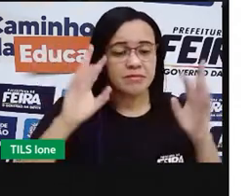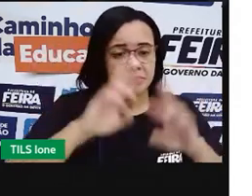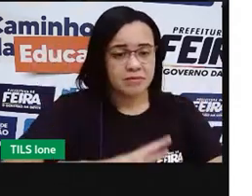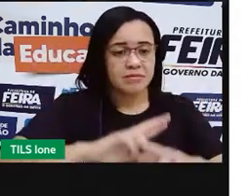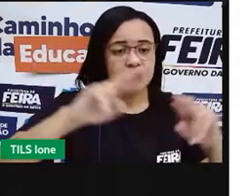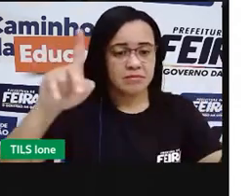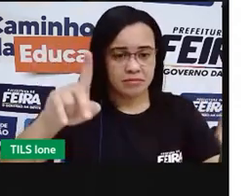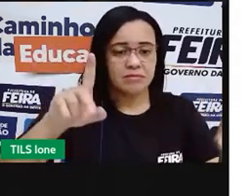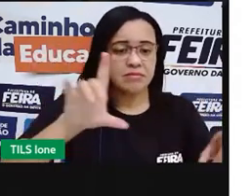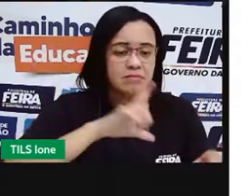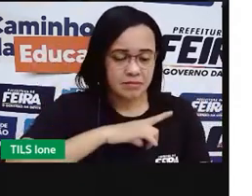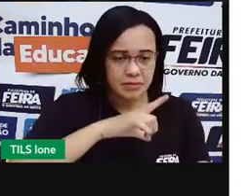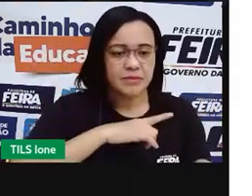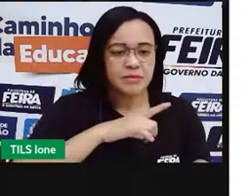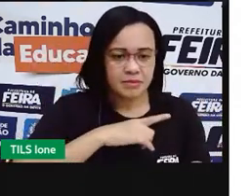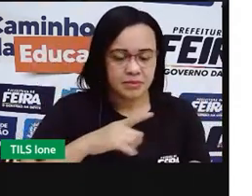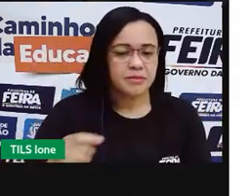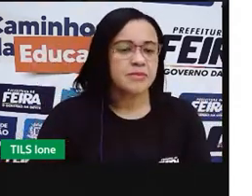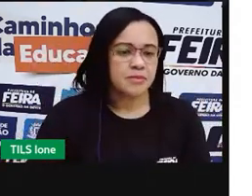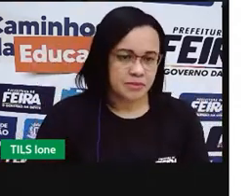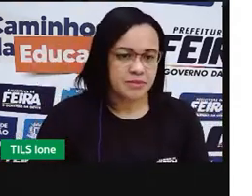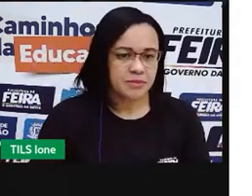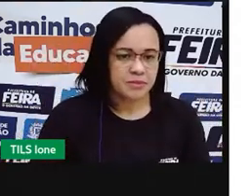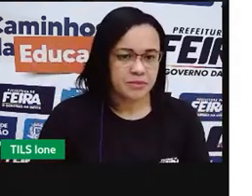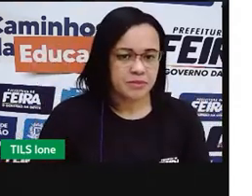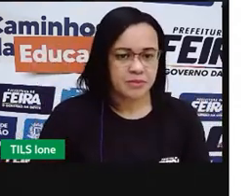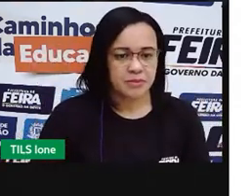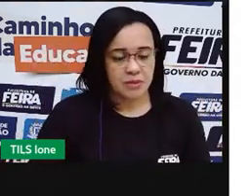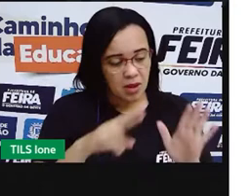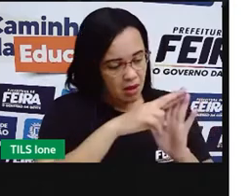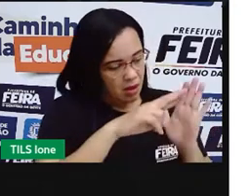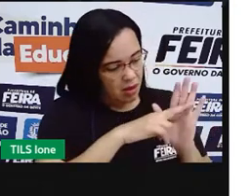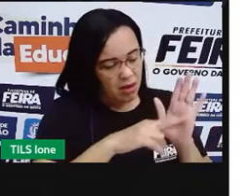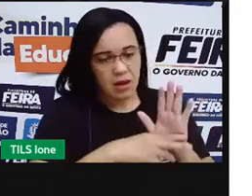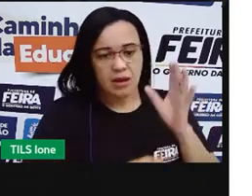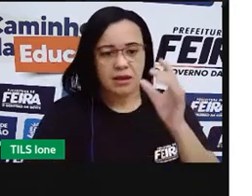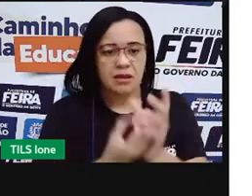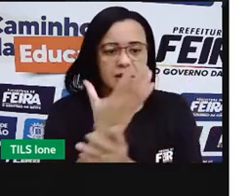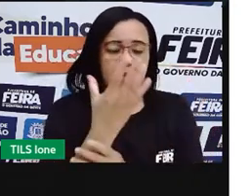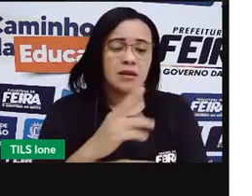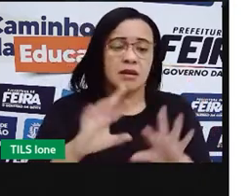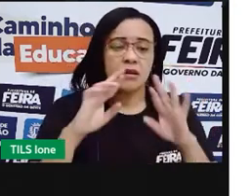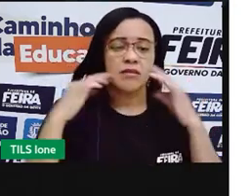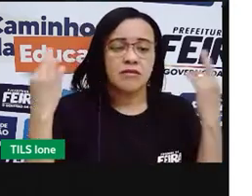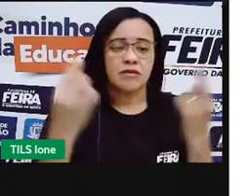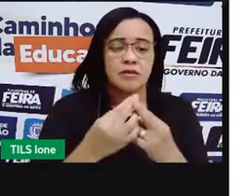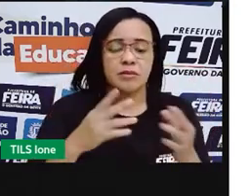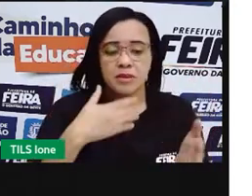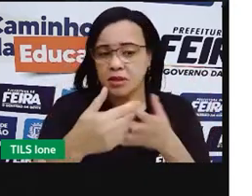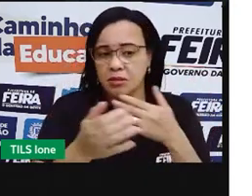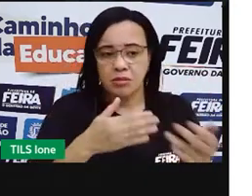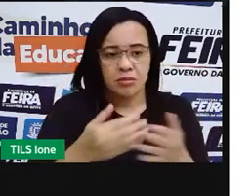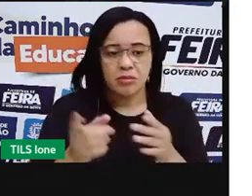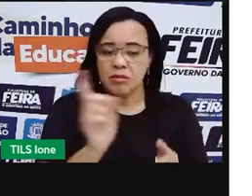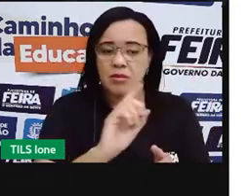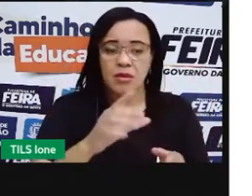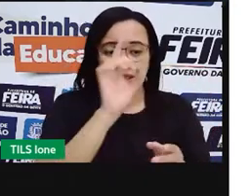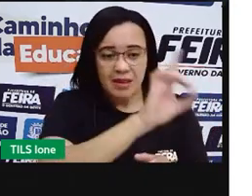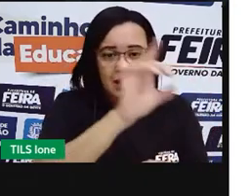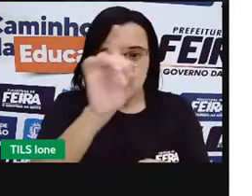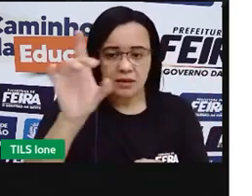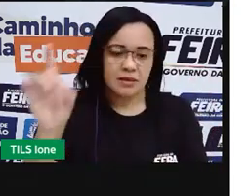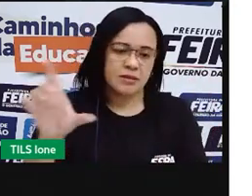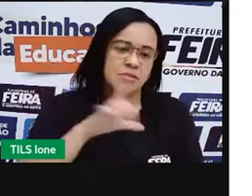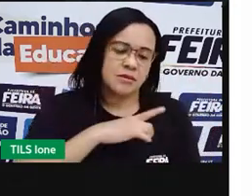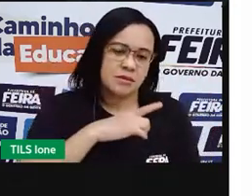Cada uma vai ter a sua própria regra. E geralmente as pessoas em casa ficam mais à vontade. Em casa,